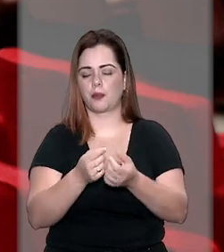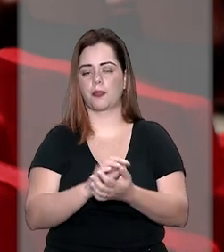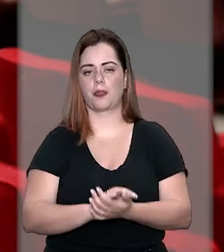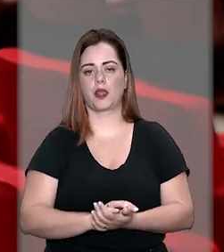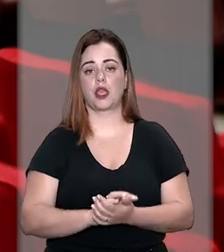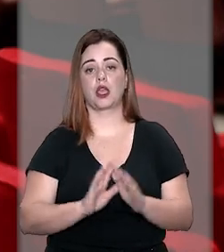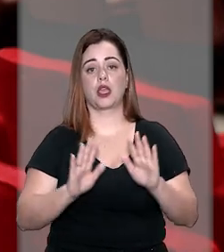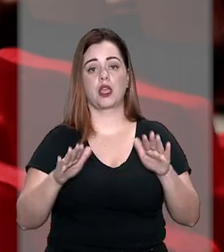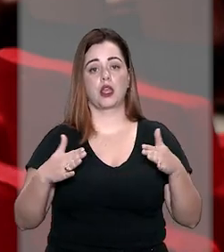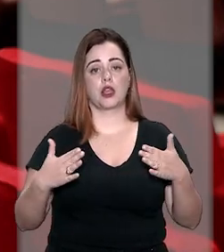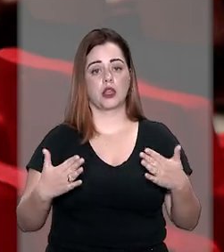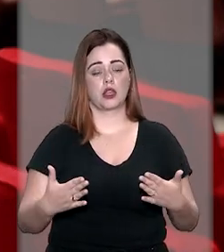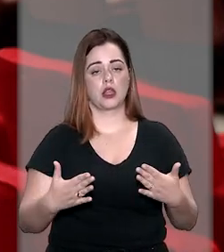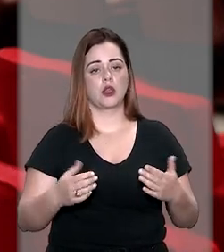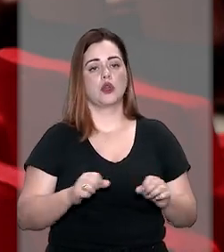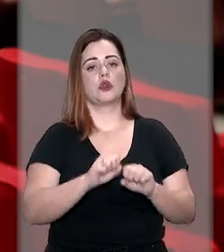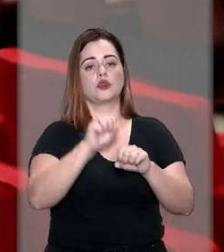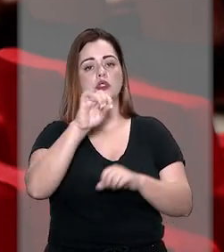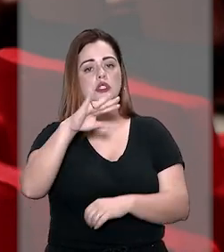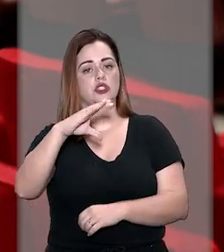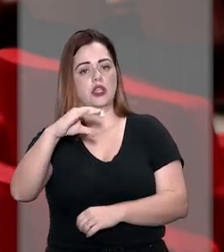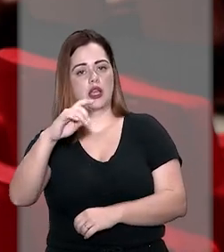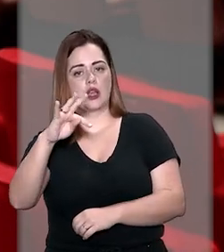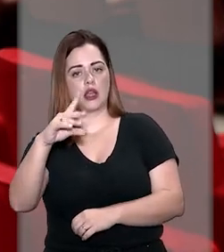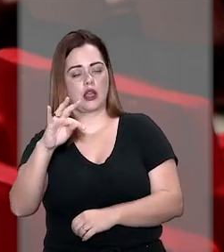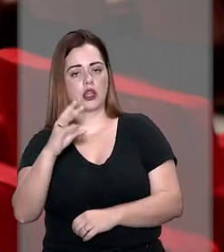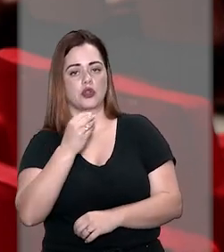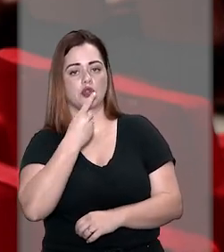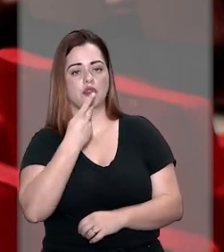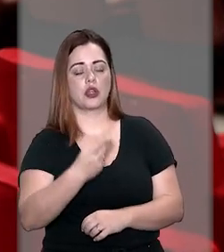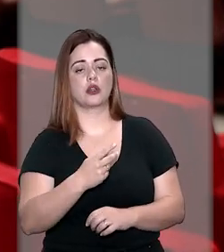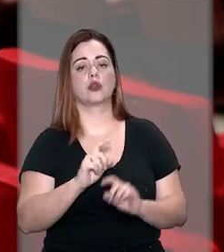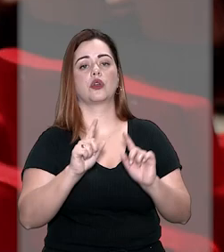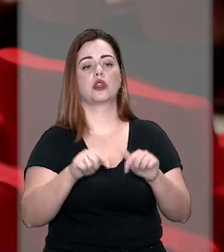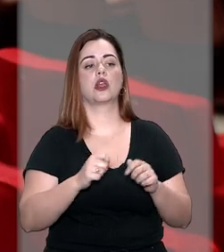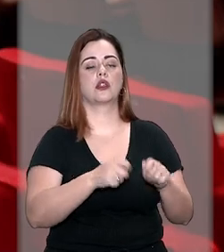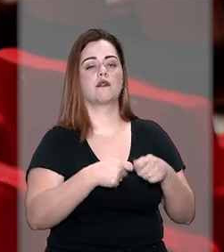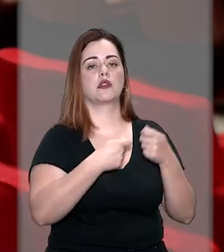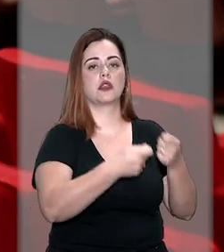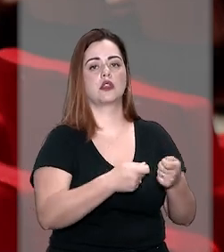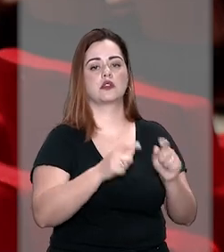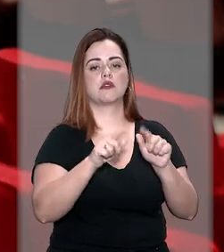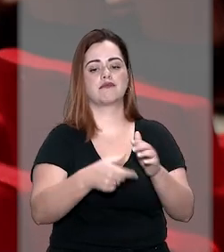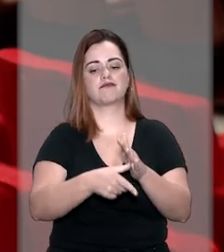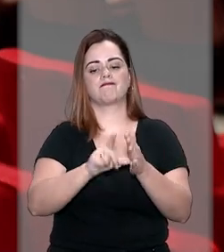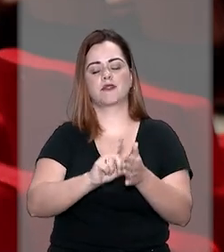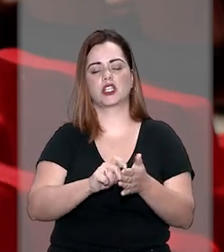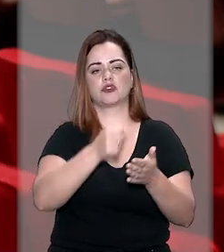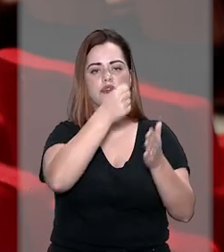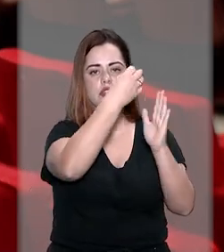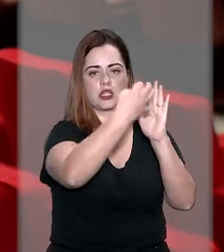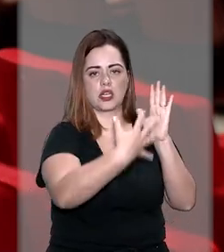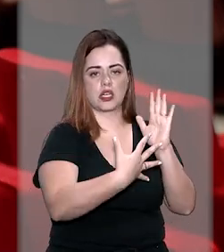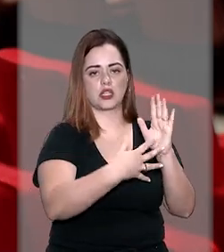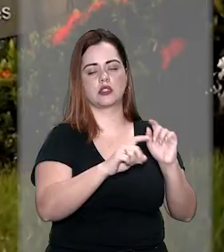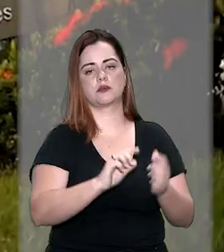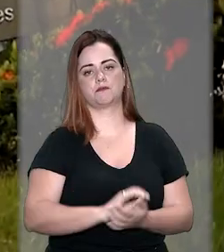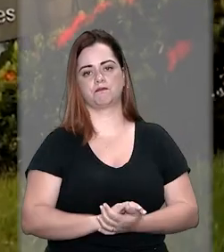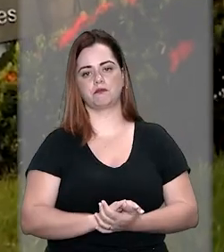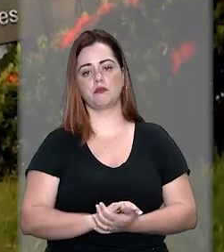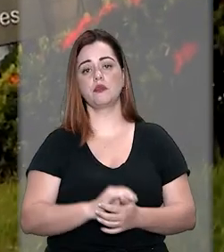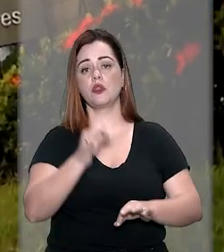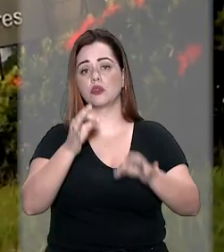bilhetagem eletrônica. A entidade sindical alegou que as concessionárias não tiveram direito de defesa antes da decretação das medidas.